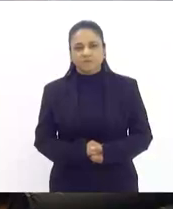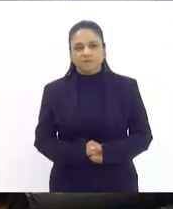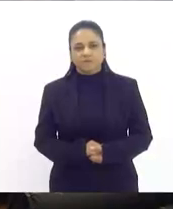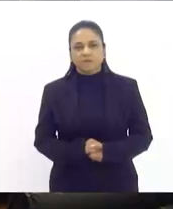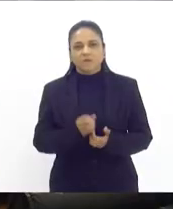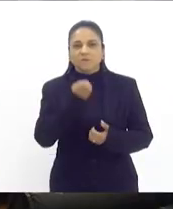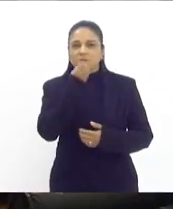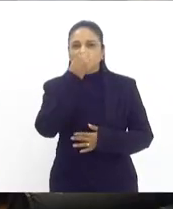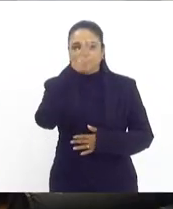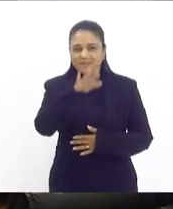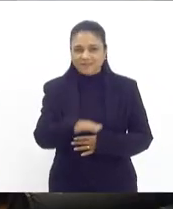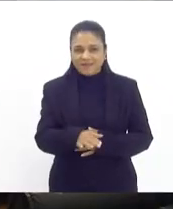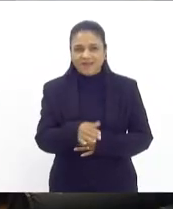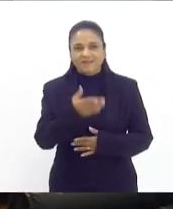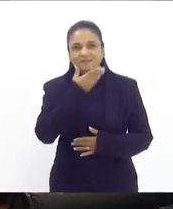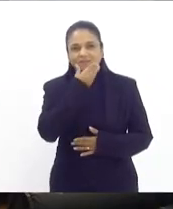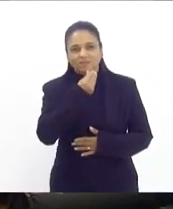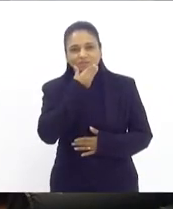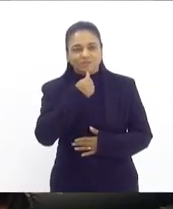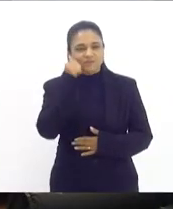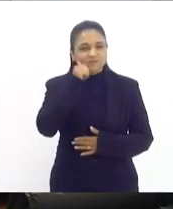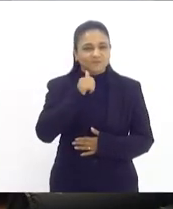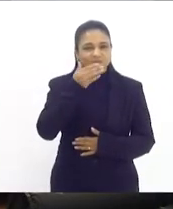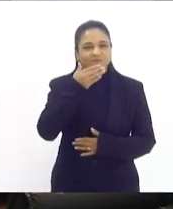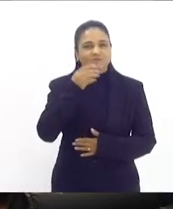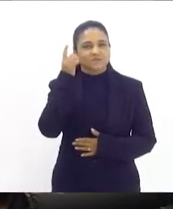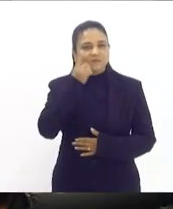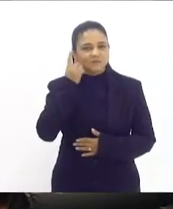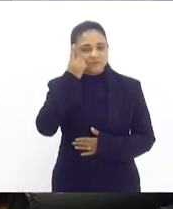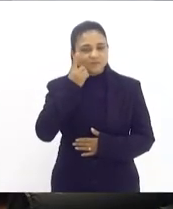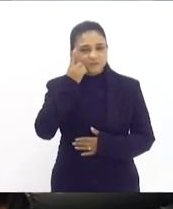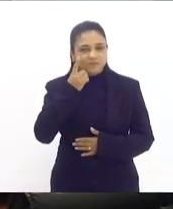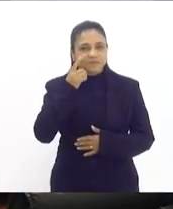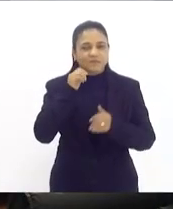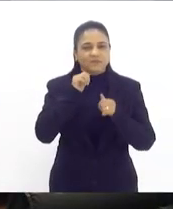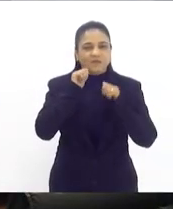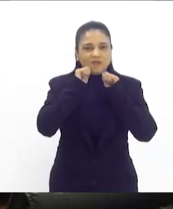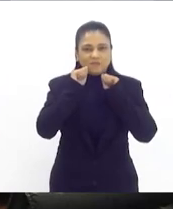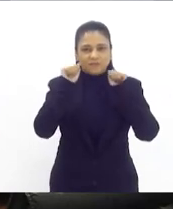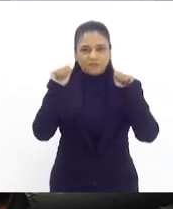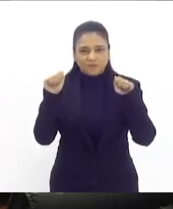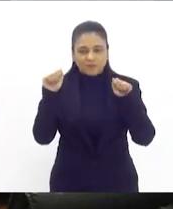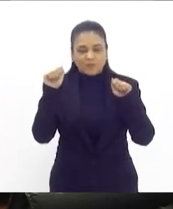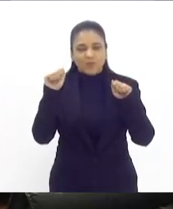Boa tarde, senhoras e senhores deputados, servidores, assessores, público presente.